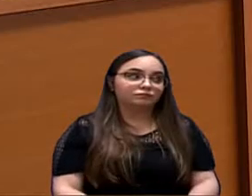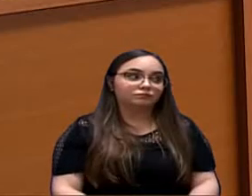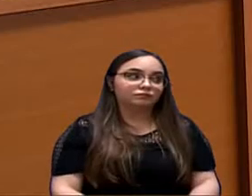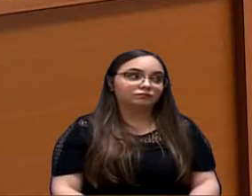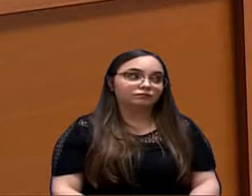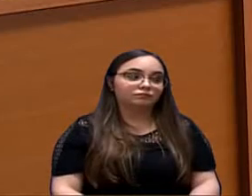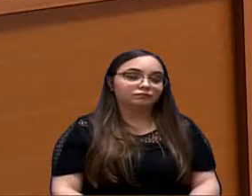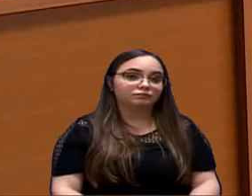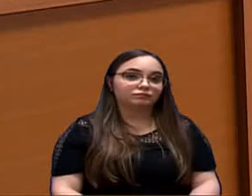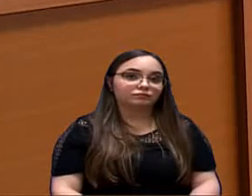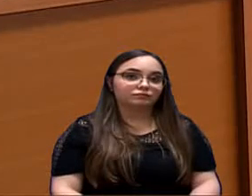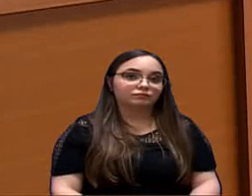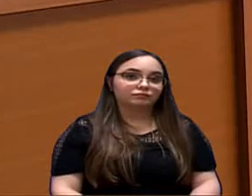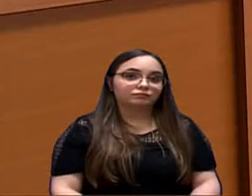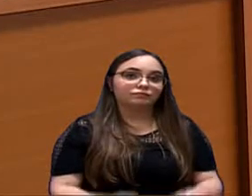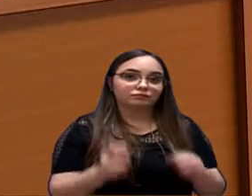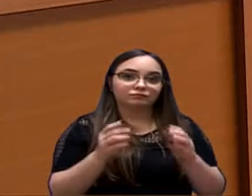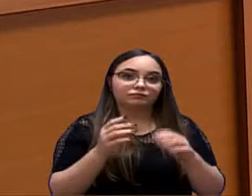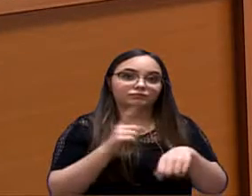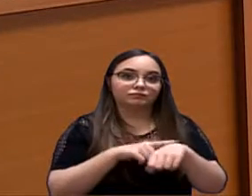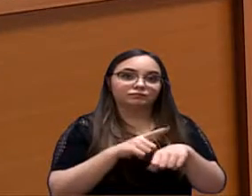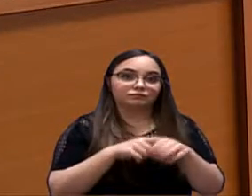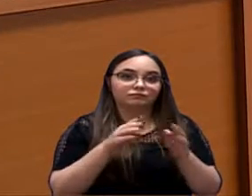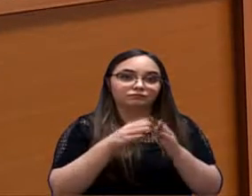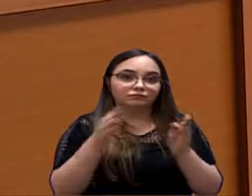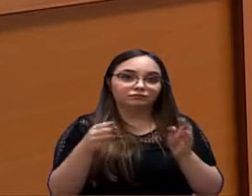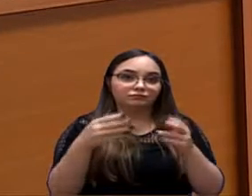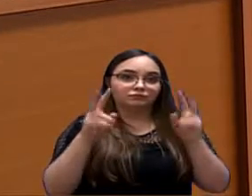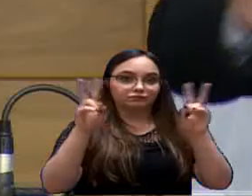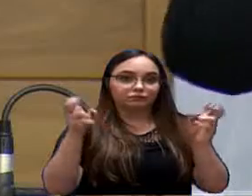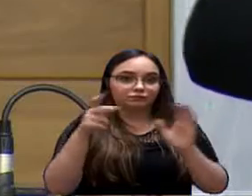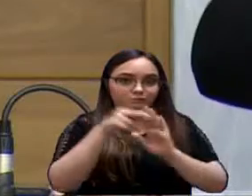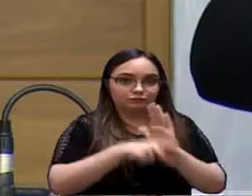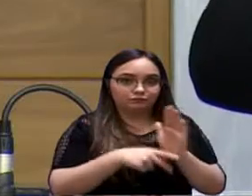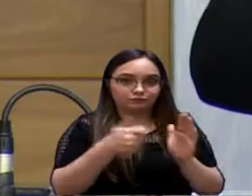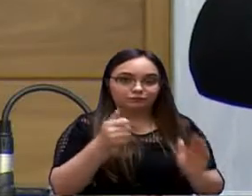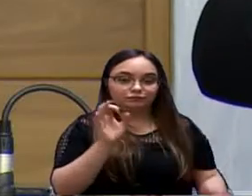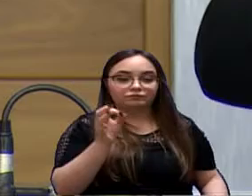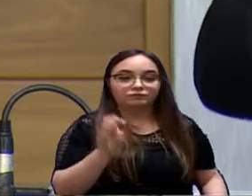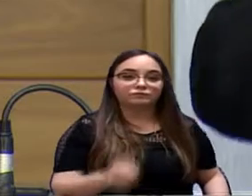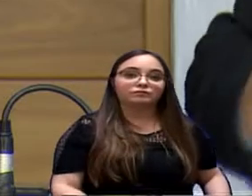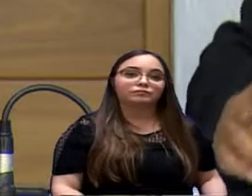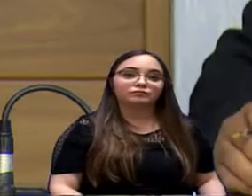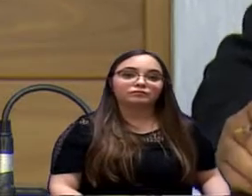Mas eu... Essa provocação para poder falar nos projetos, né? Para falar nos projetos. Ah, tá jovem.